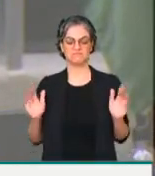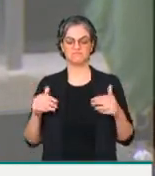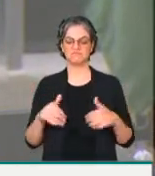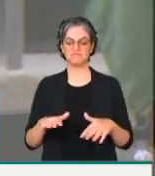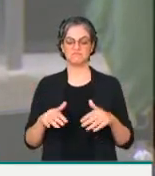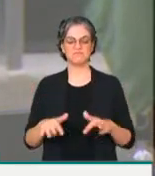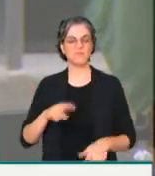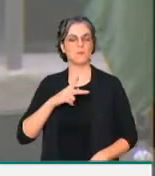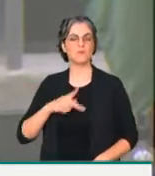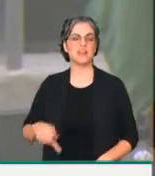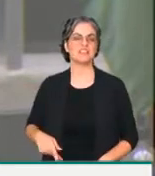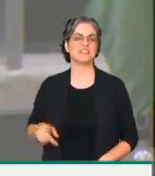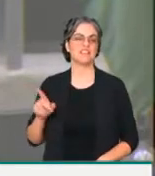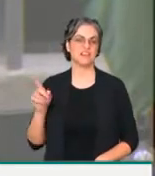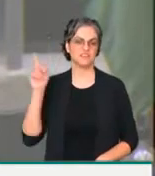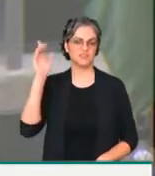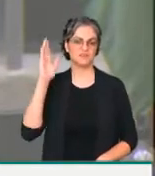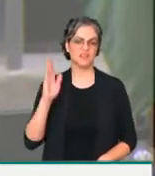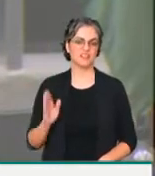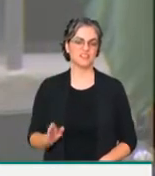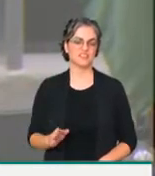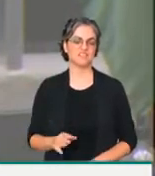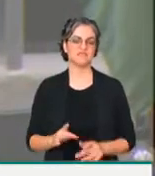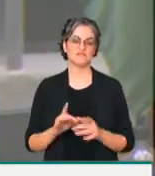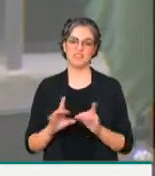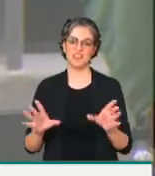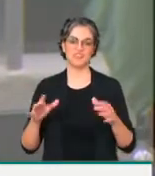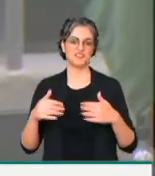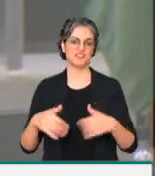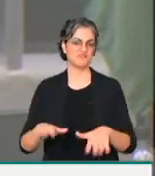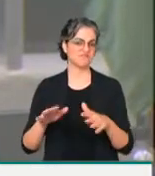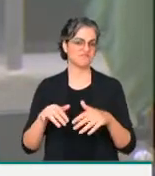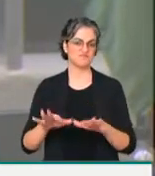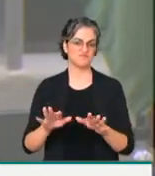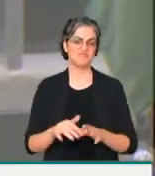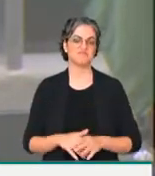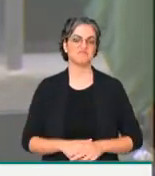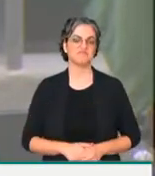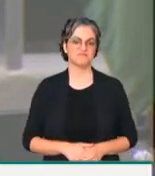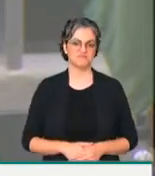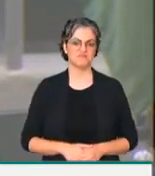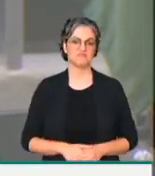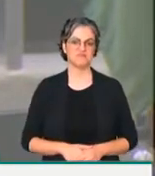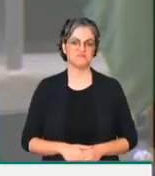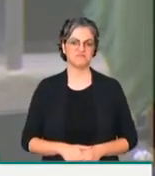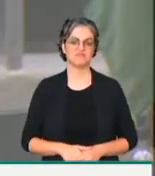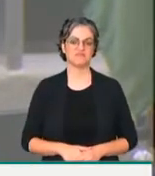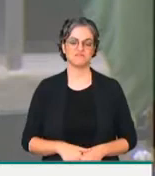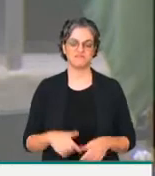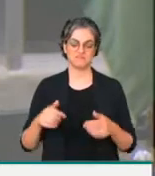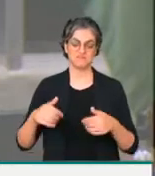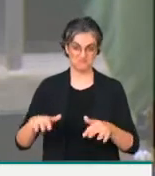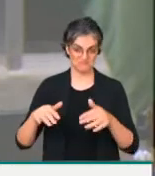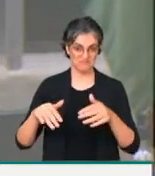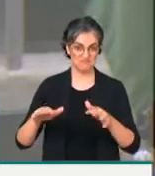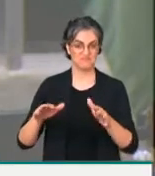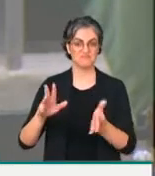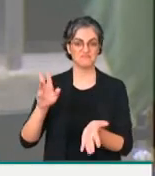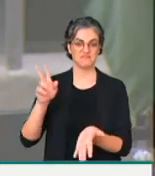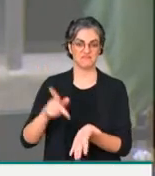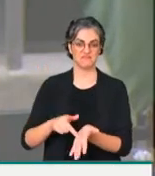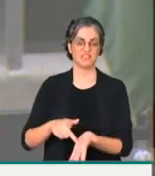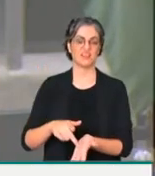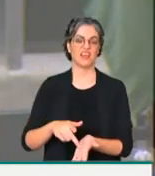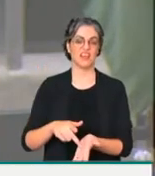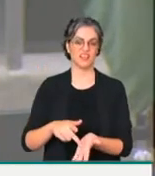que abre a porteira para deixar a boiada passar. E essa boiada está passando muitas vezes sobre as